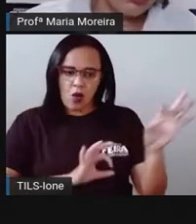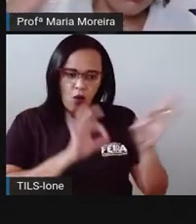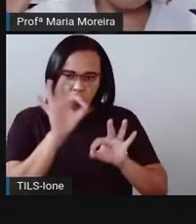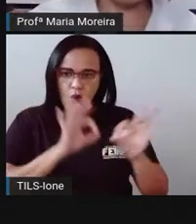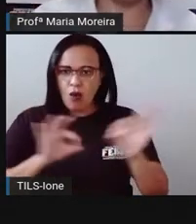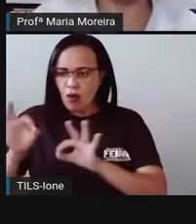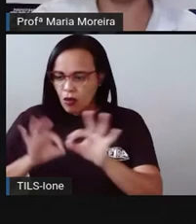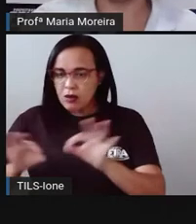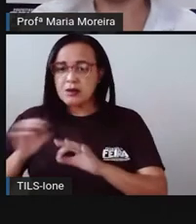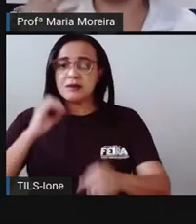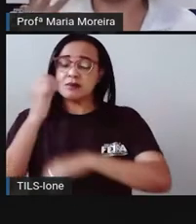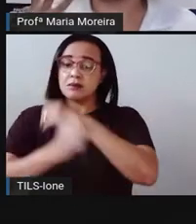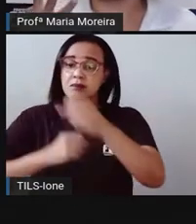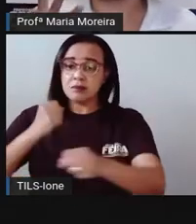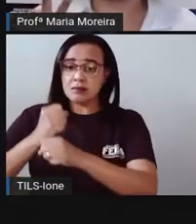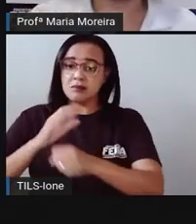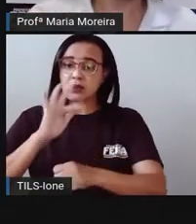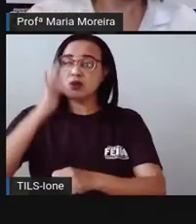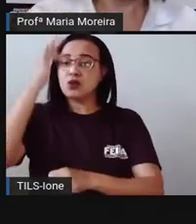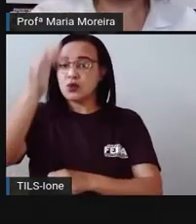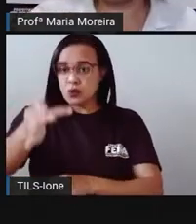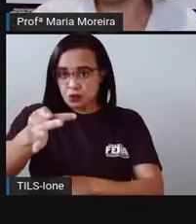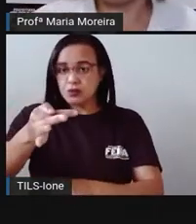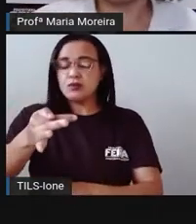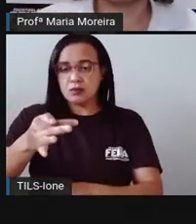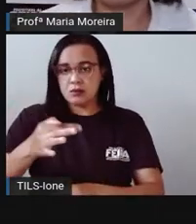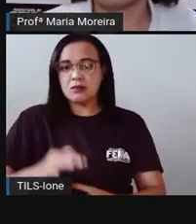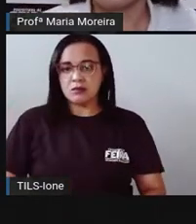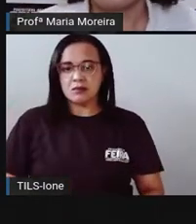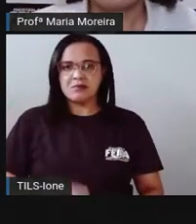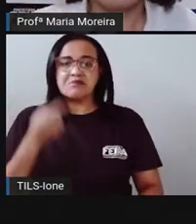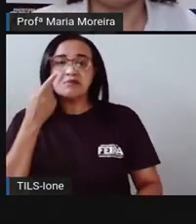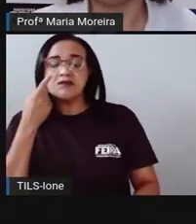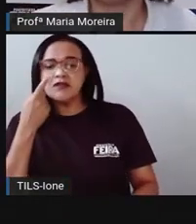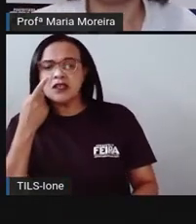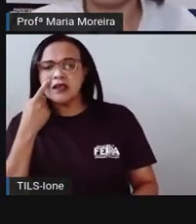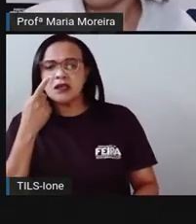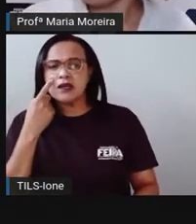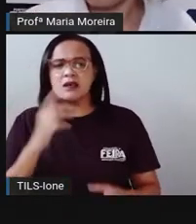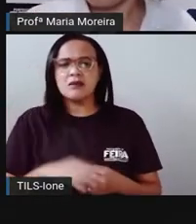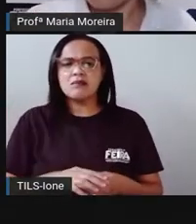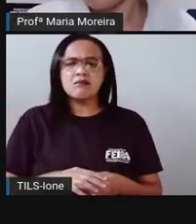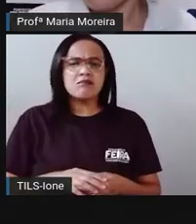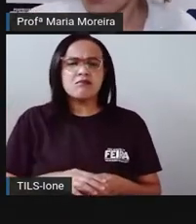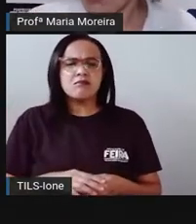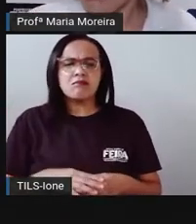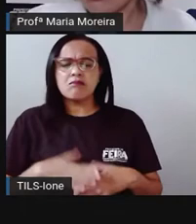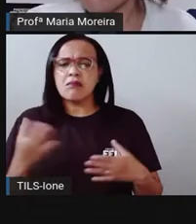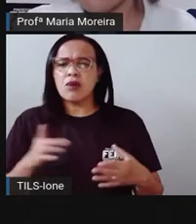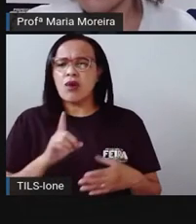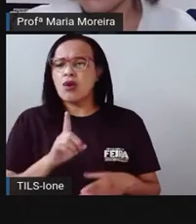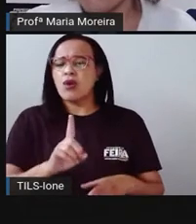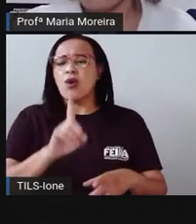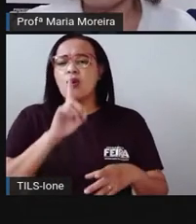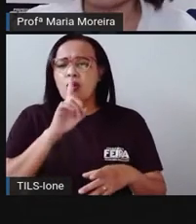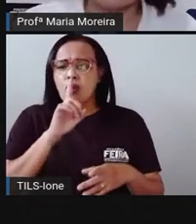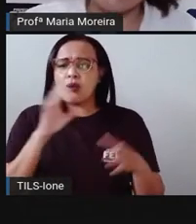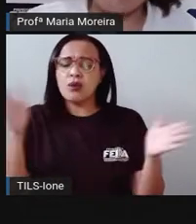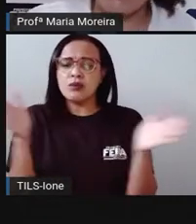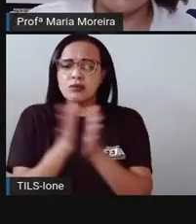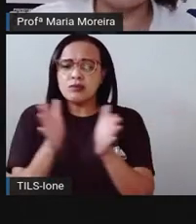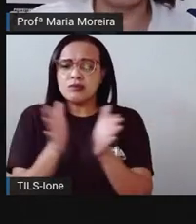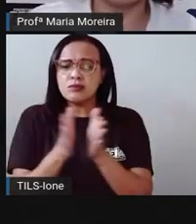próximo ano. E quantas vezes a gente diz, olha, deixa eu olhar aqui, quando que cai o meu aniversário, que dia cai o meu